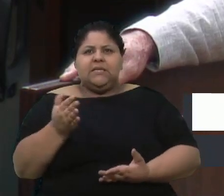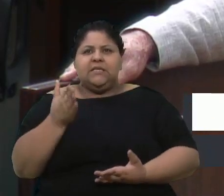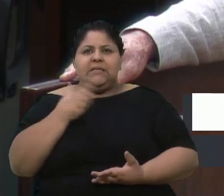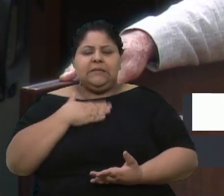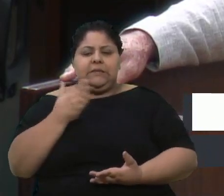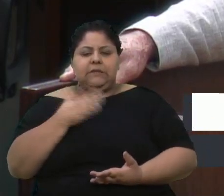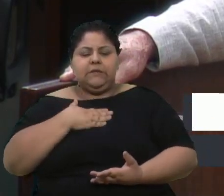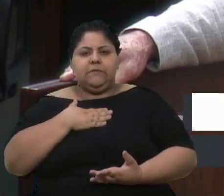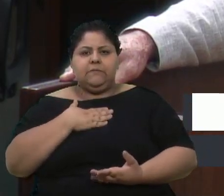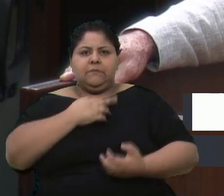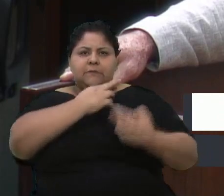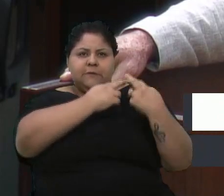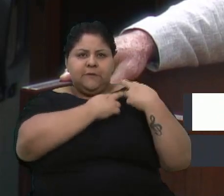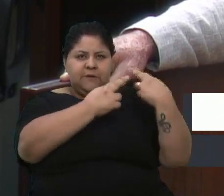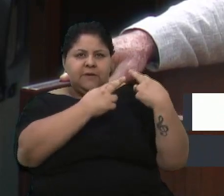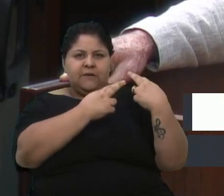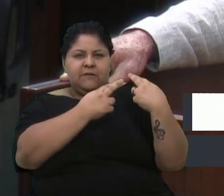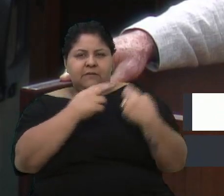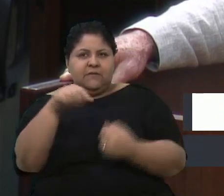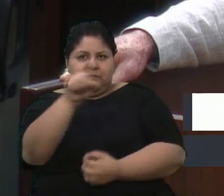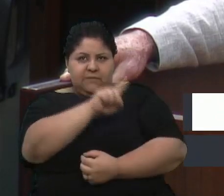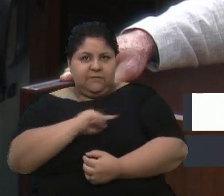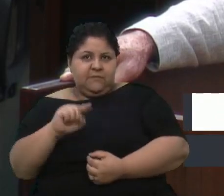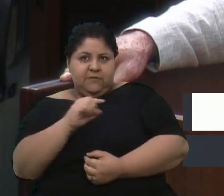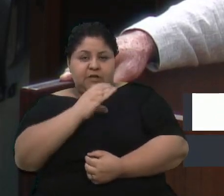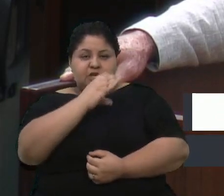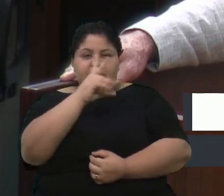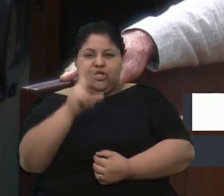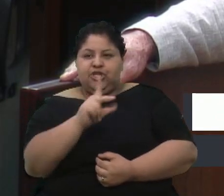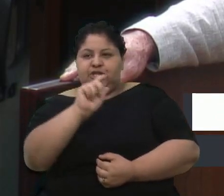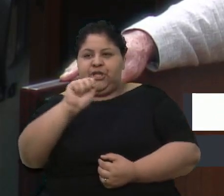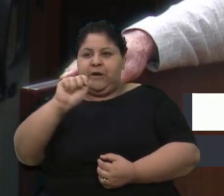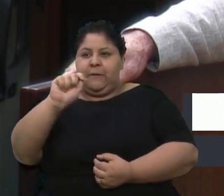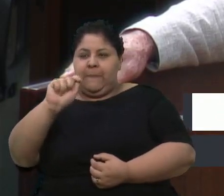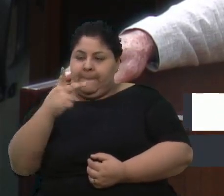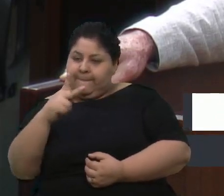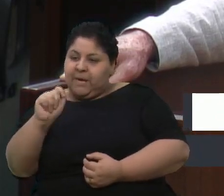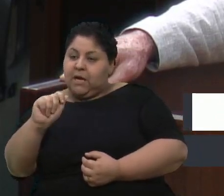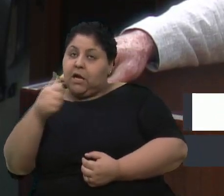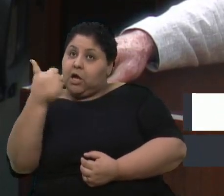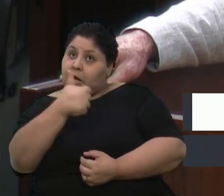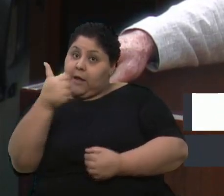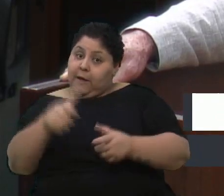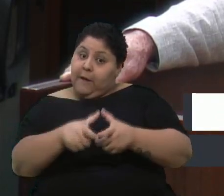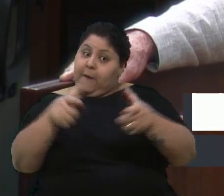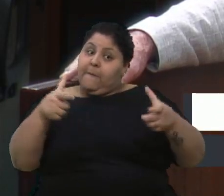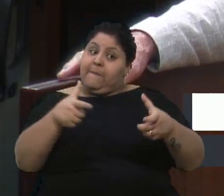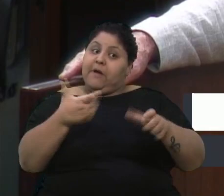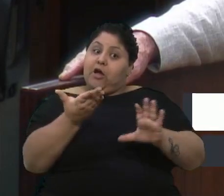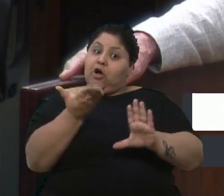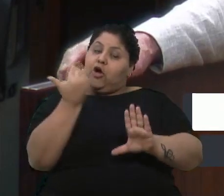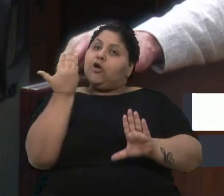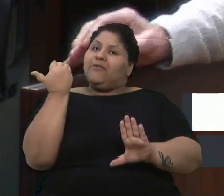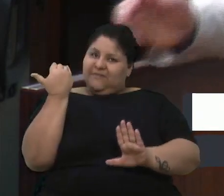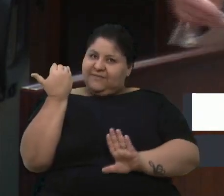responsabilidade, a nossa responsabilidade da Chapa 1, é muito maior do que já foi. Porque,